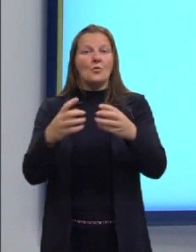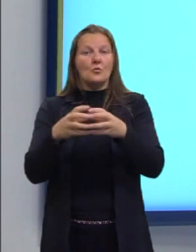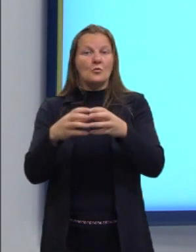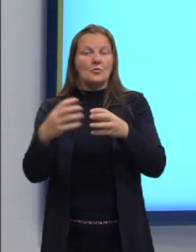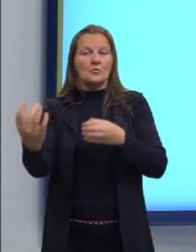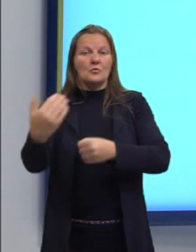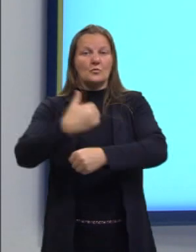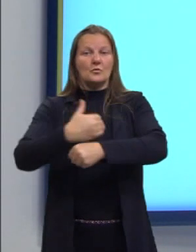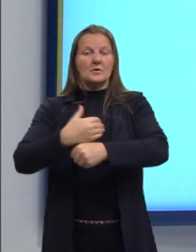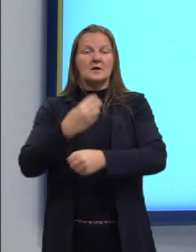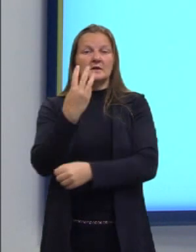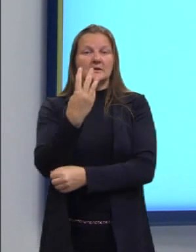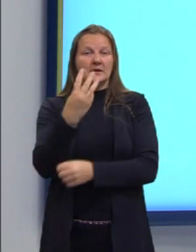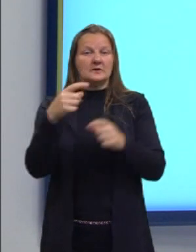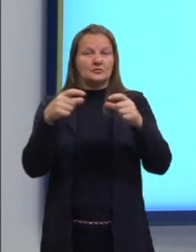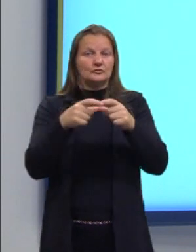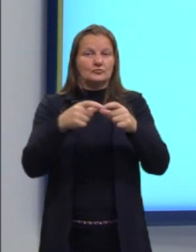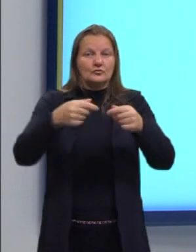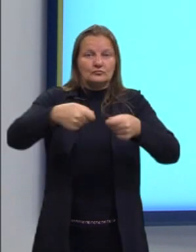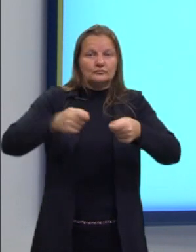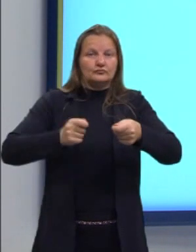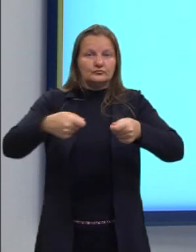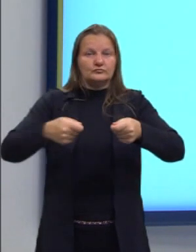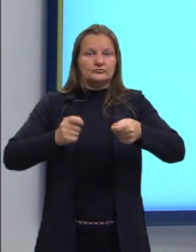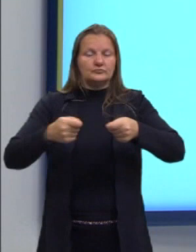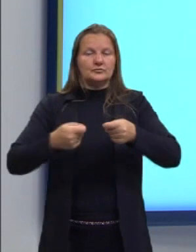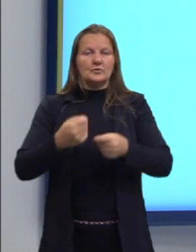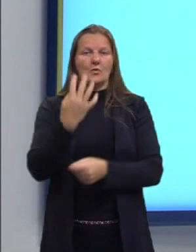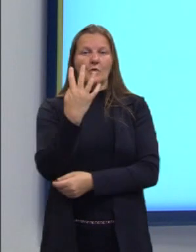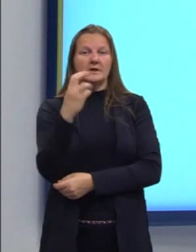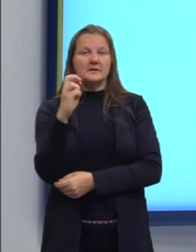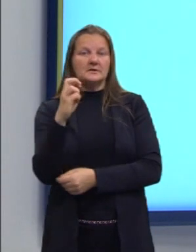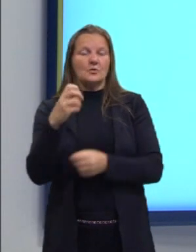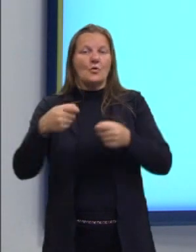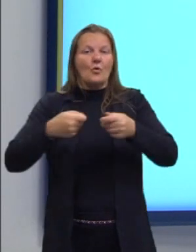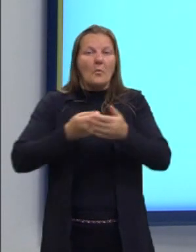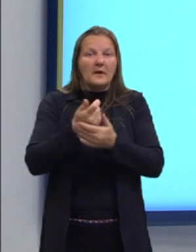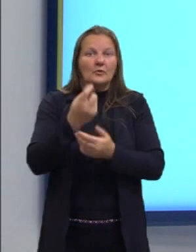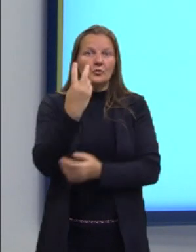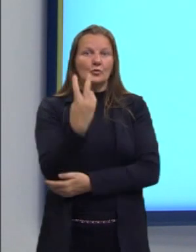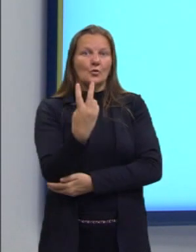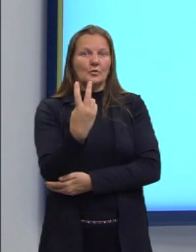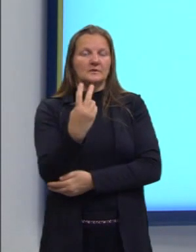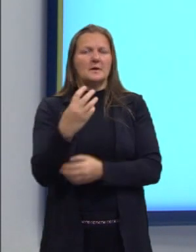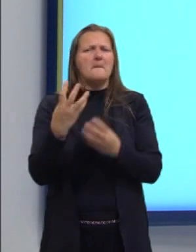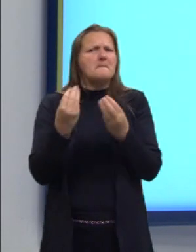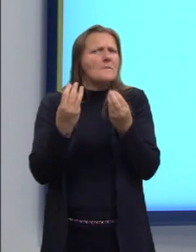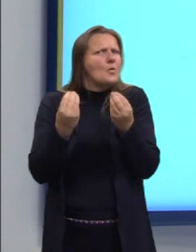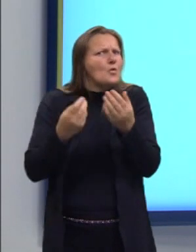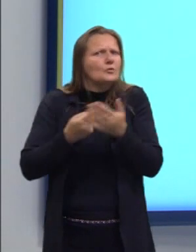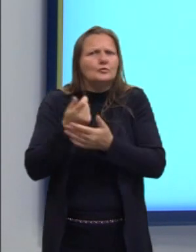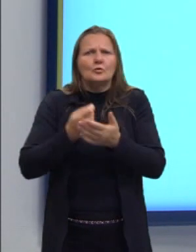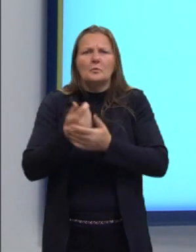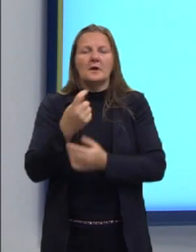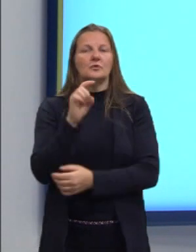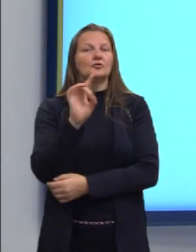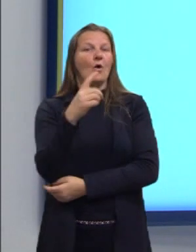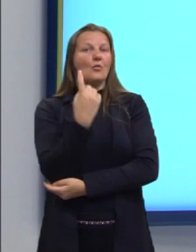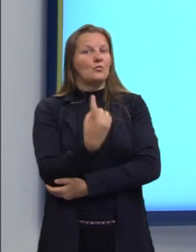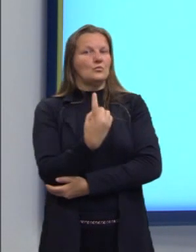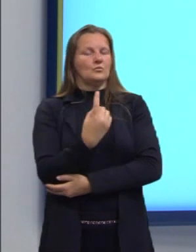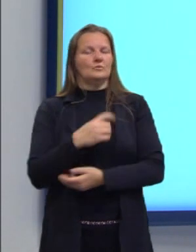alguns compraram três bilhetes, 45 compraram dois bilhetes e muitos compraram apenas um.